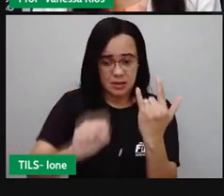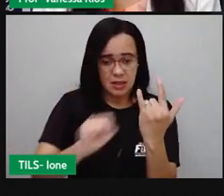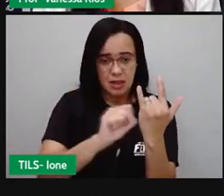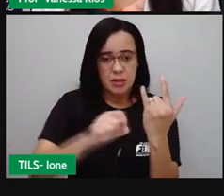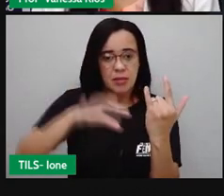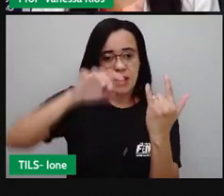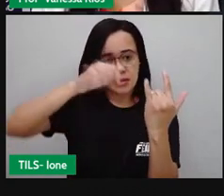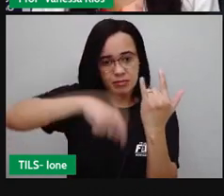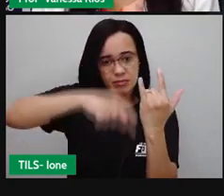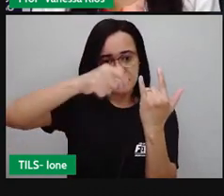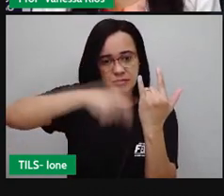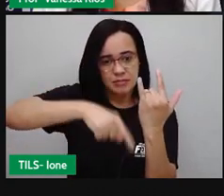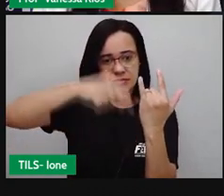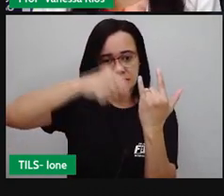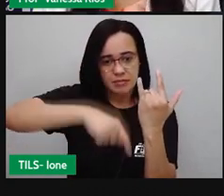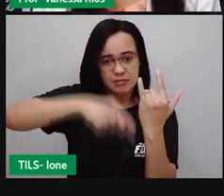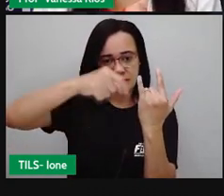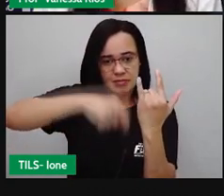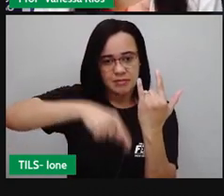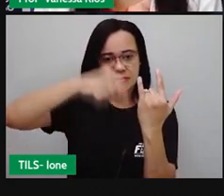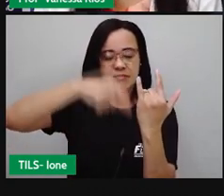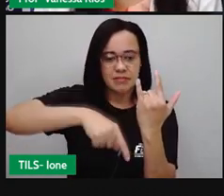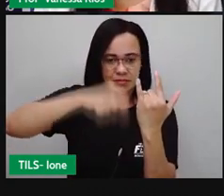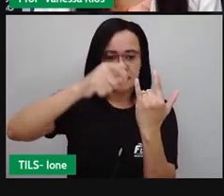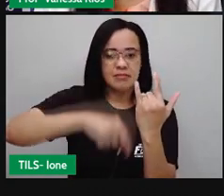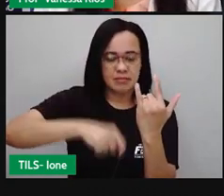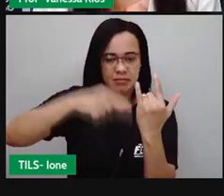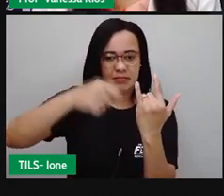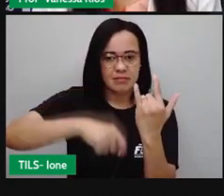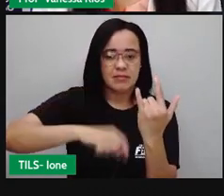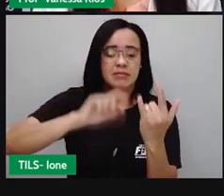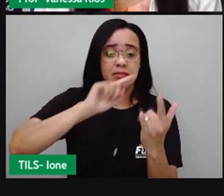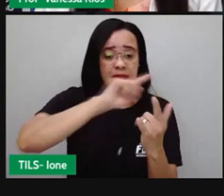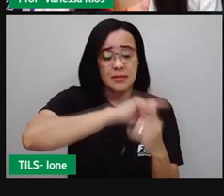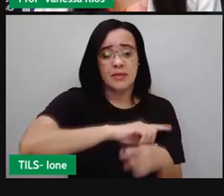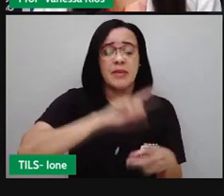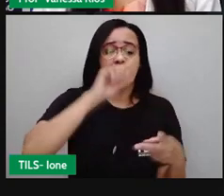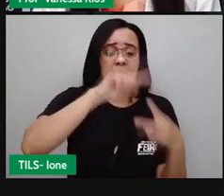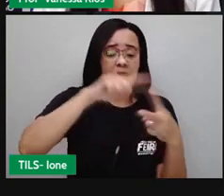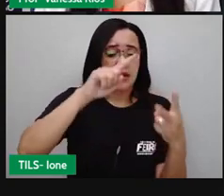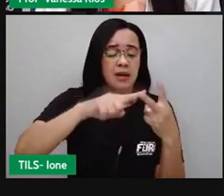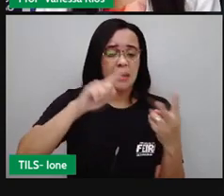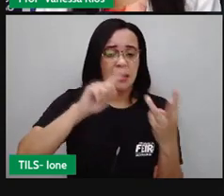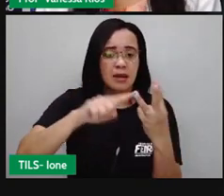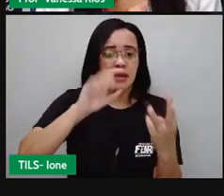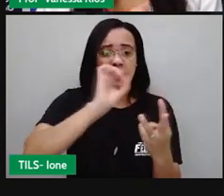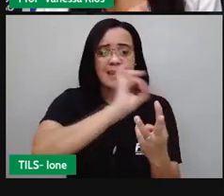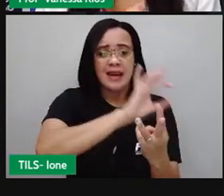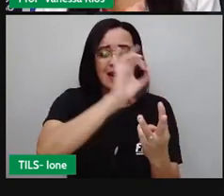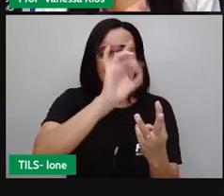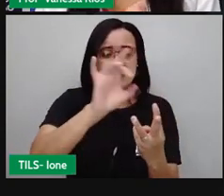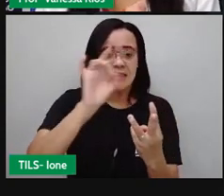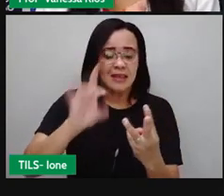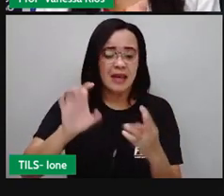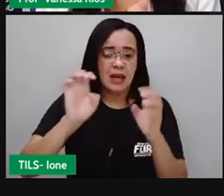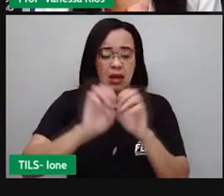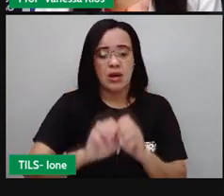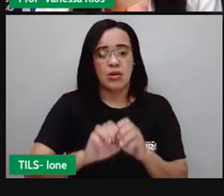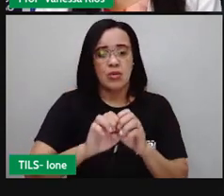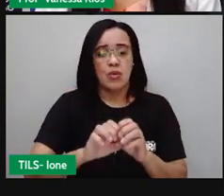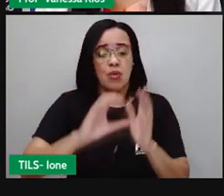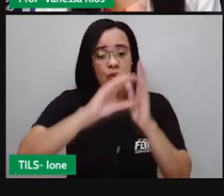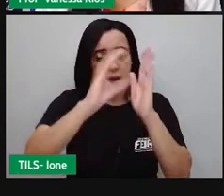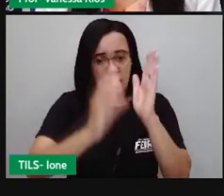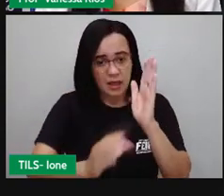em relação ao seu funcionamento de forma diferentes. São formados por órgãos também específicos.